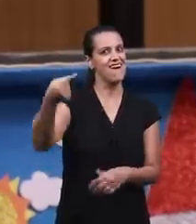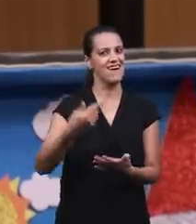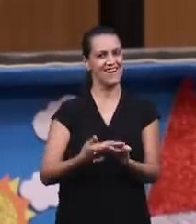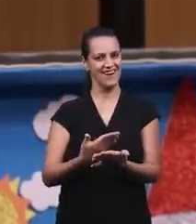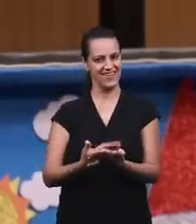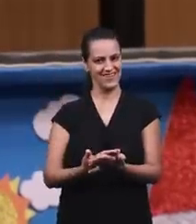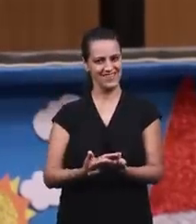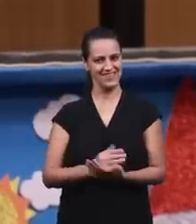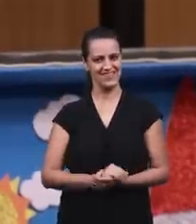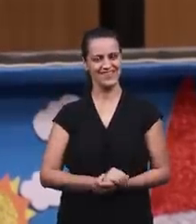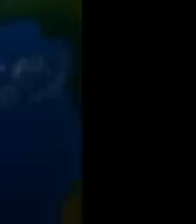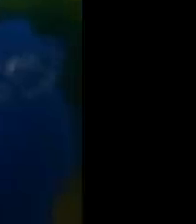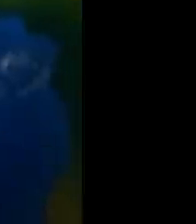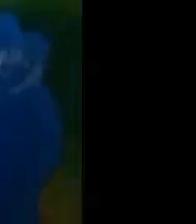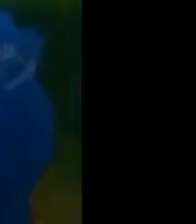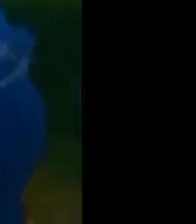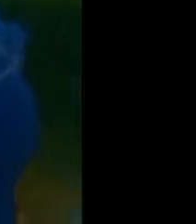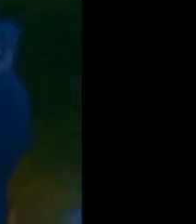a próxima aula